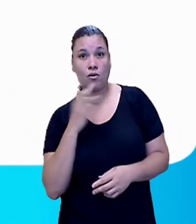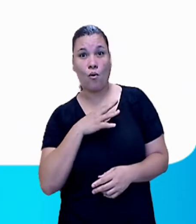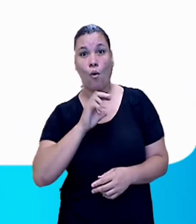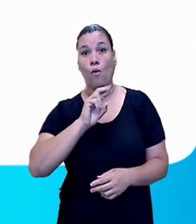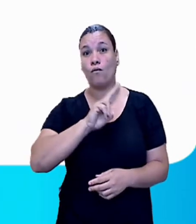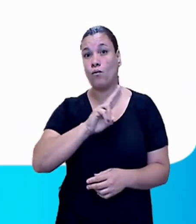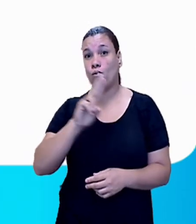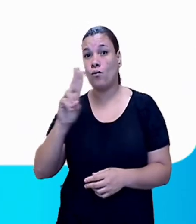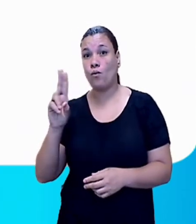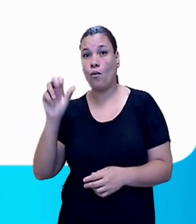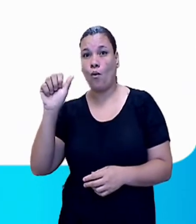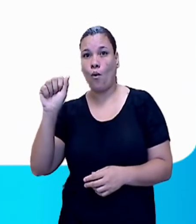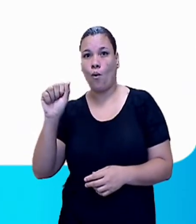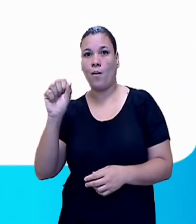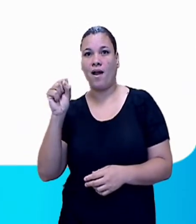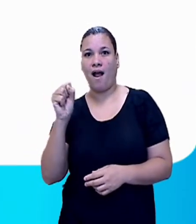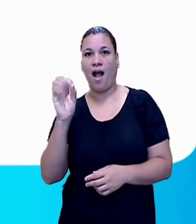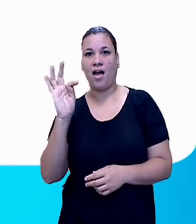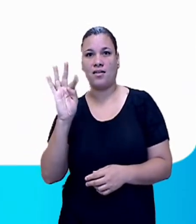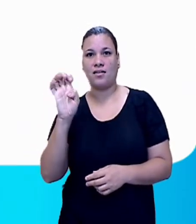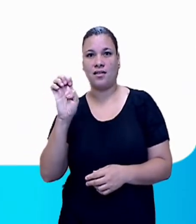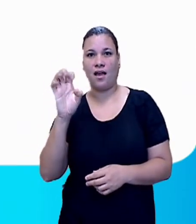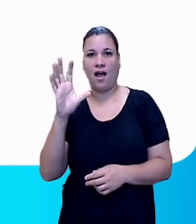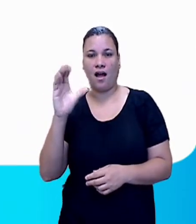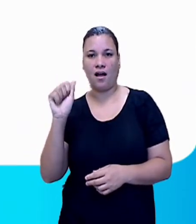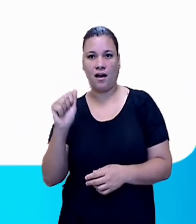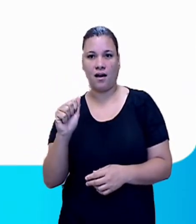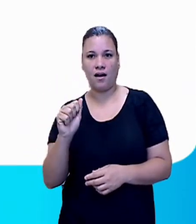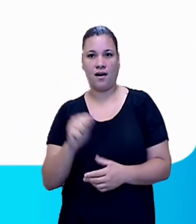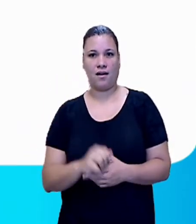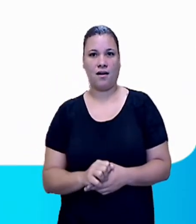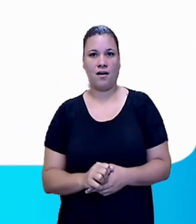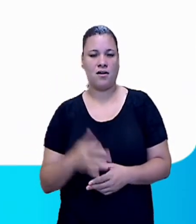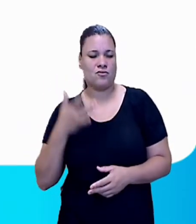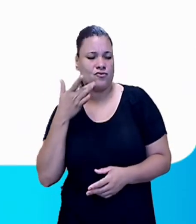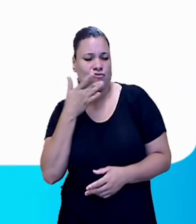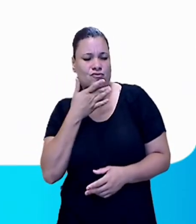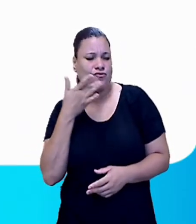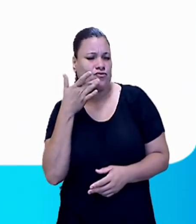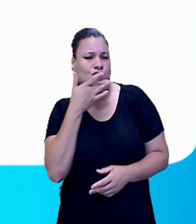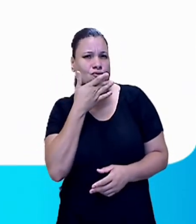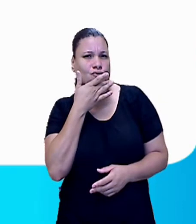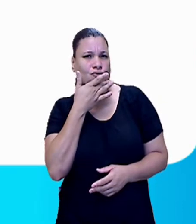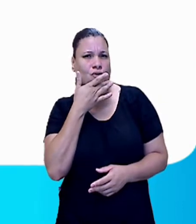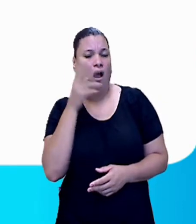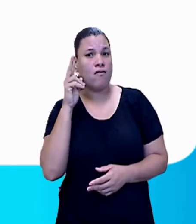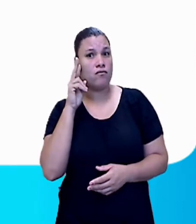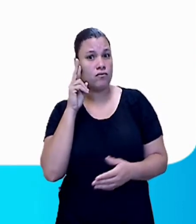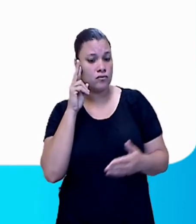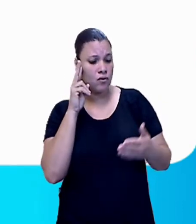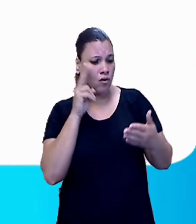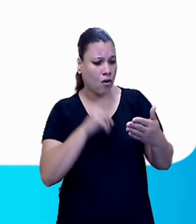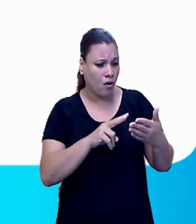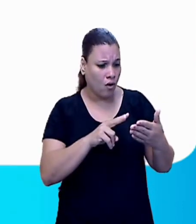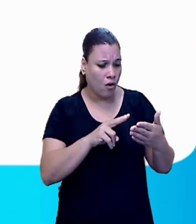representado, né? Por um discurso criativo, atraente, tendo em vista a finalidade do gênero